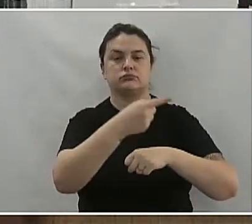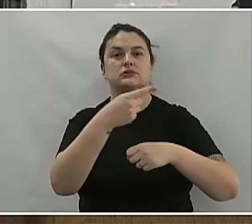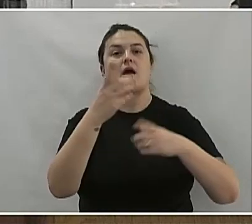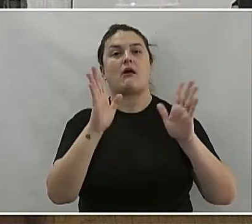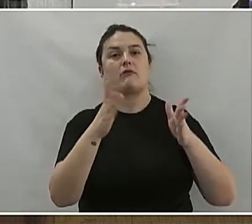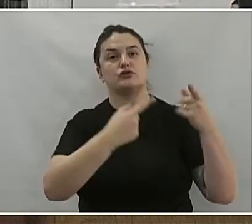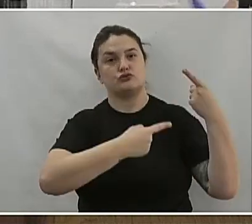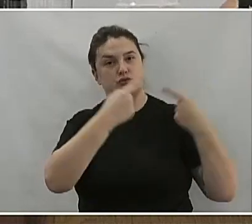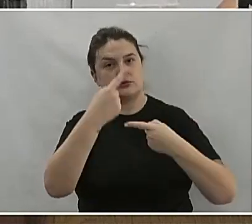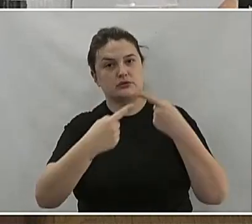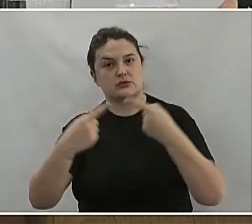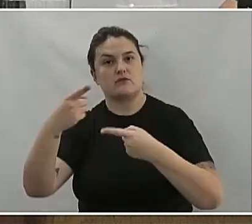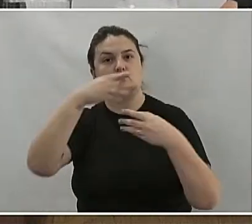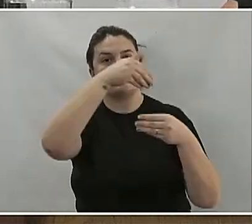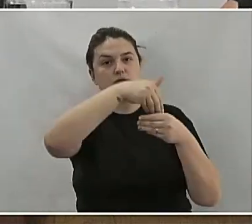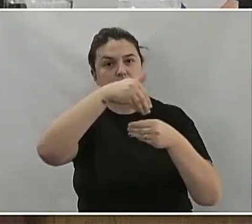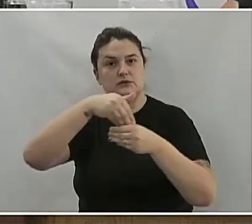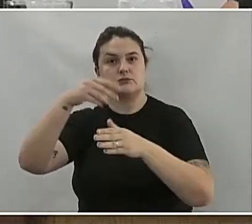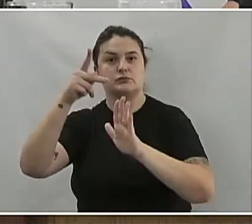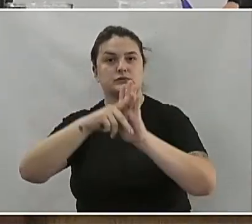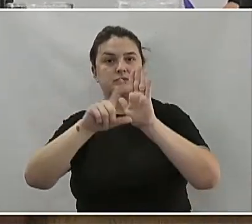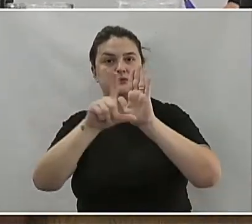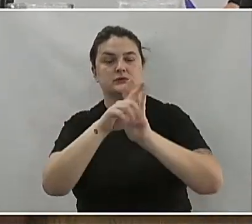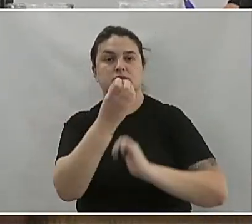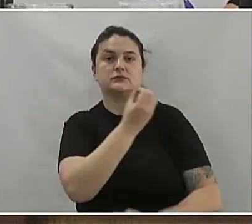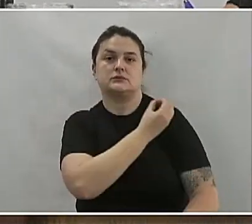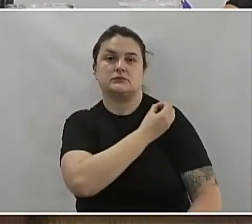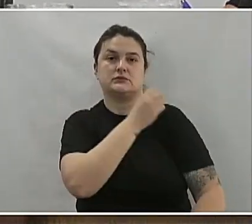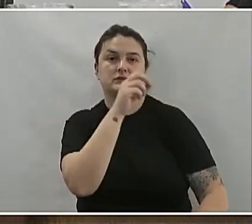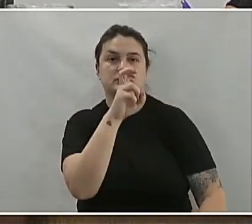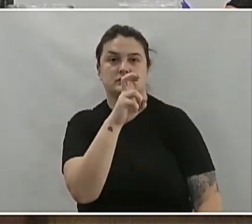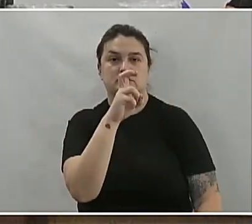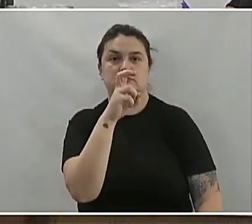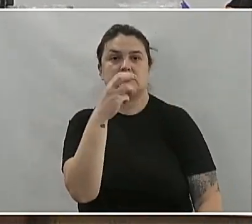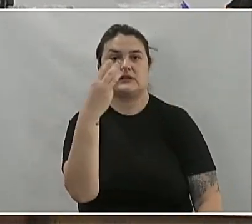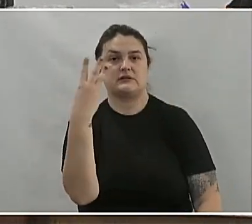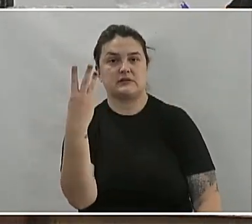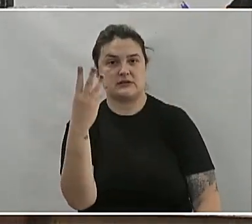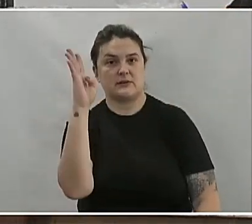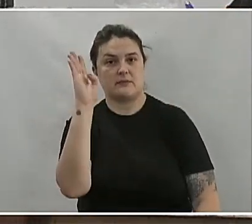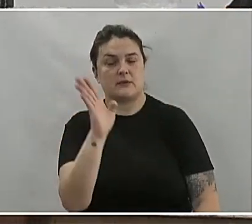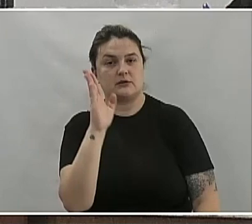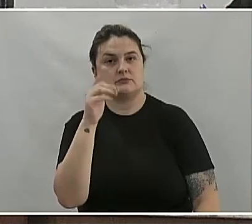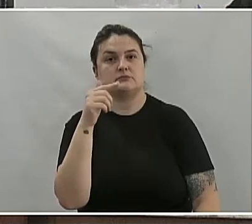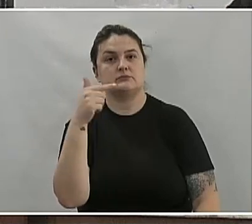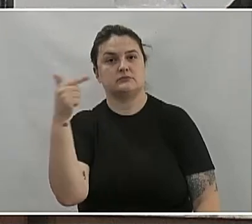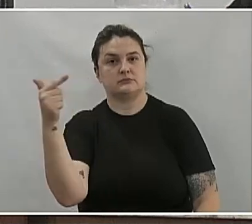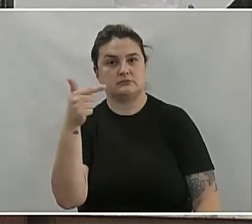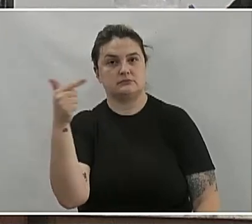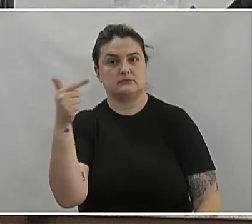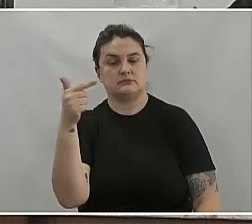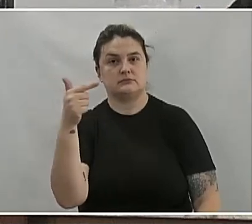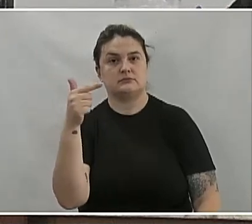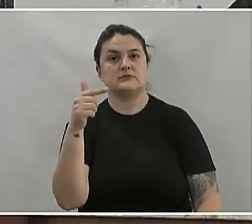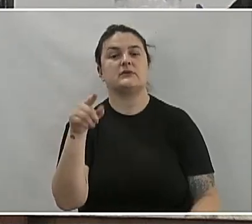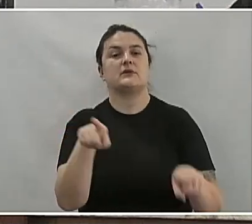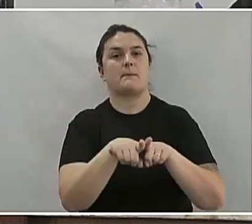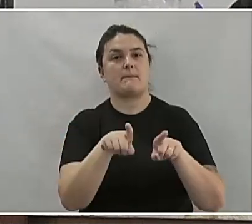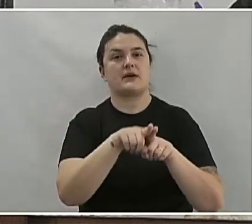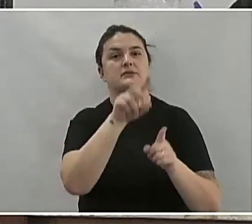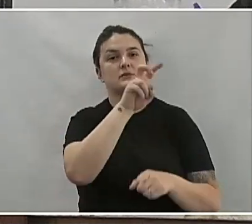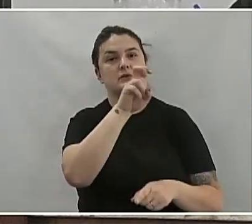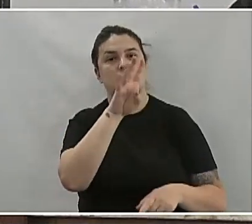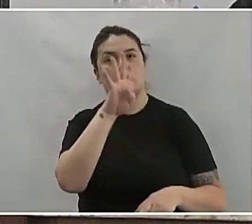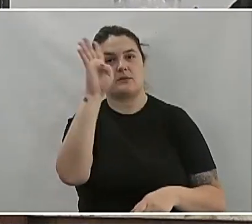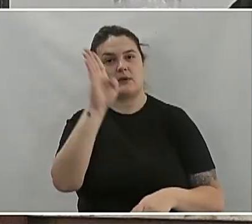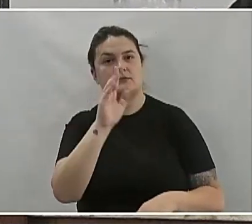a discussão e votação do projeto de lei ordinária de número 53 barra 22 e 54 de